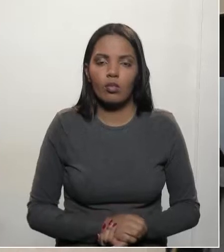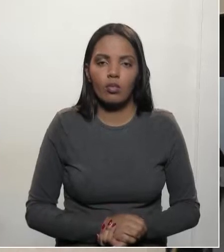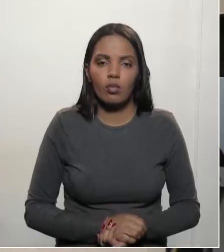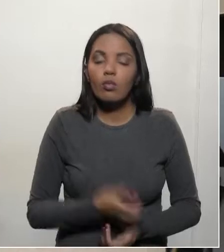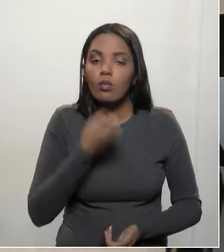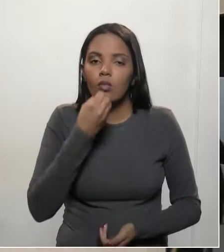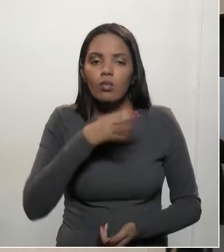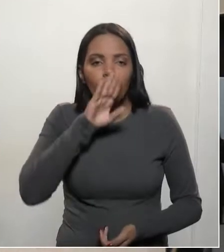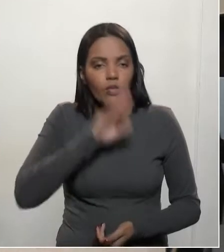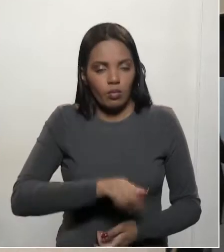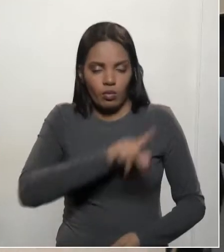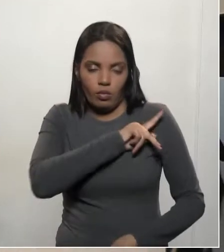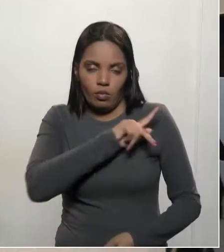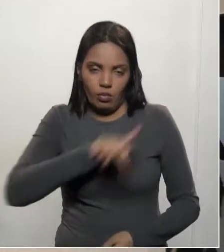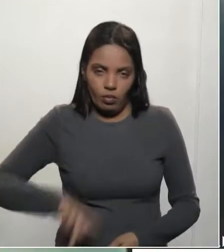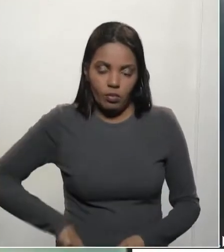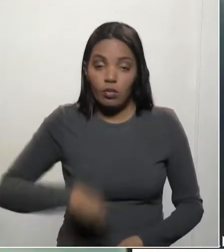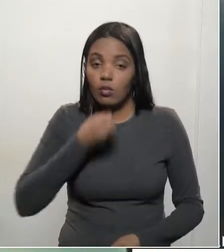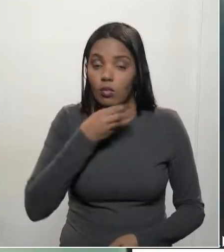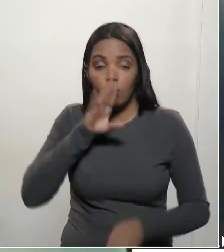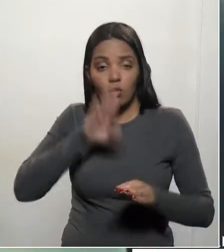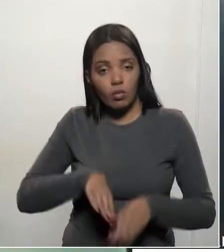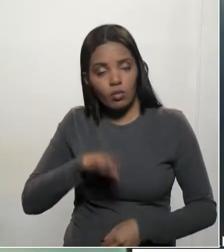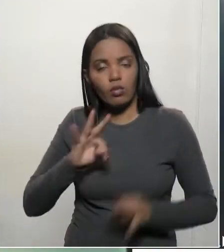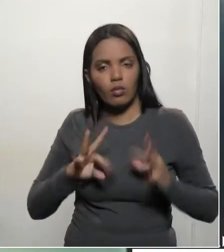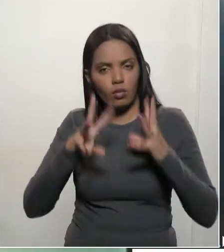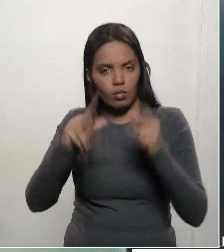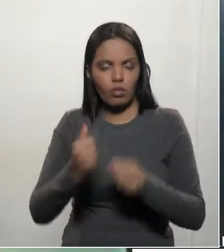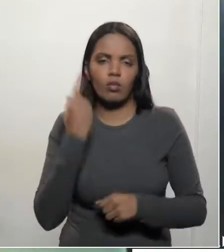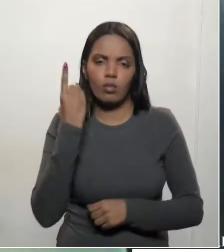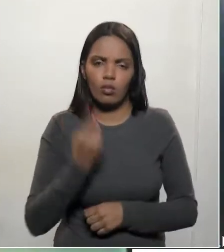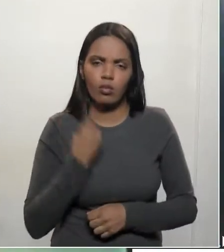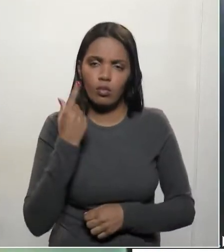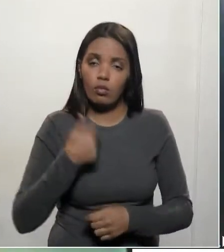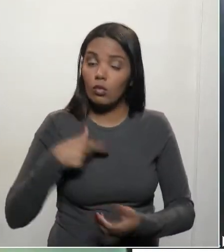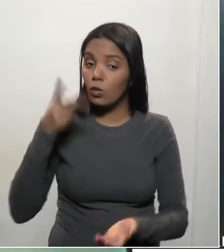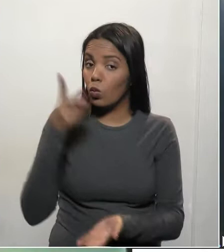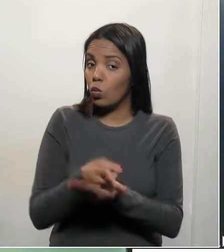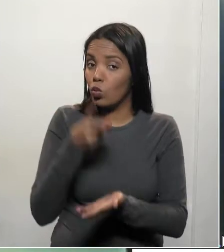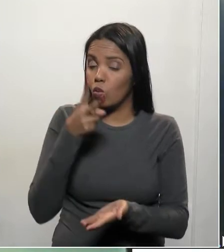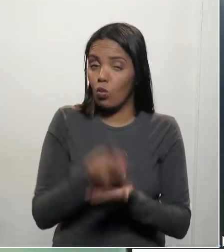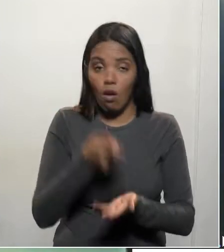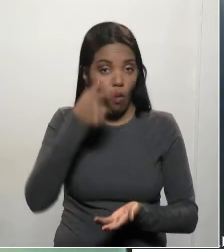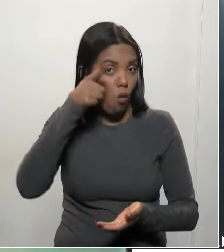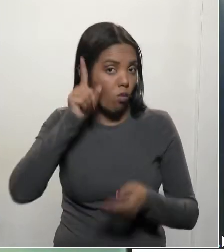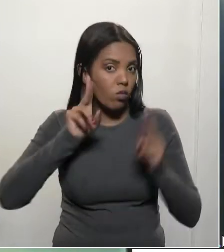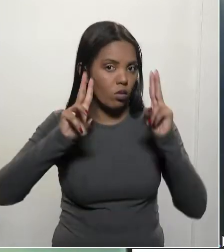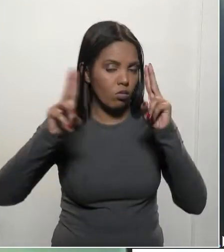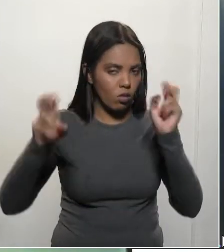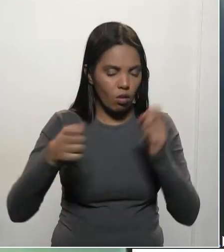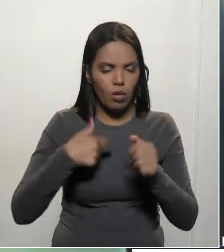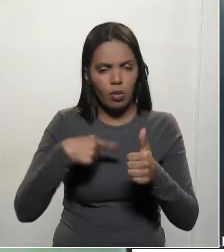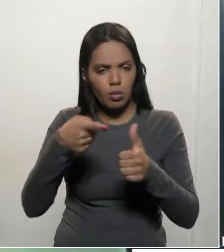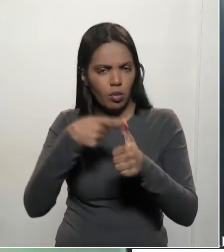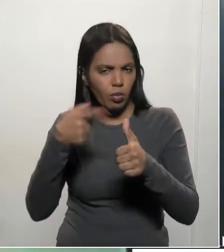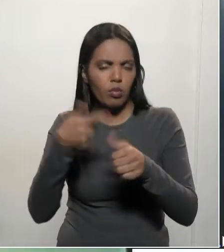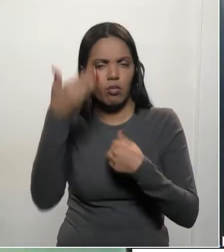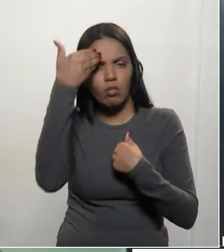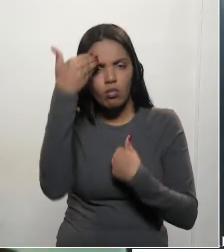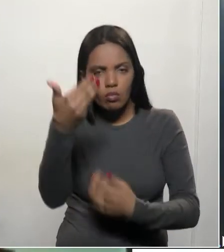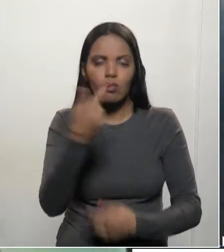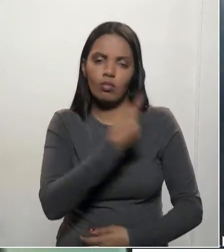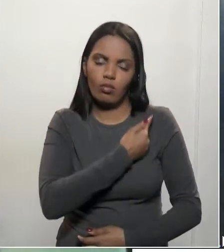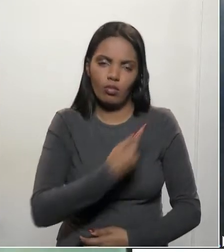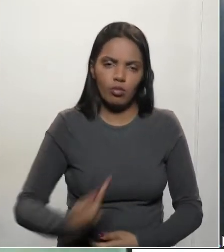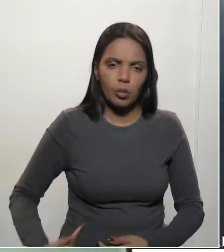Boa tarde, senhor presidente, boa tarde, senhores deputados. Eu vou continuar a falar de ontem, mas antes eu queria agradecer ao governador